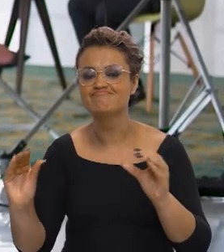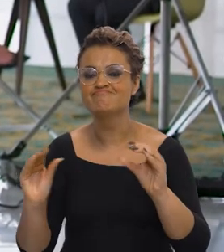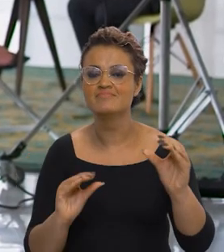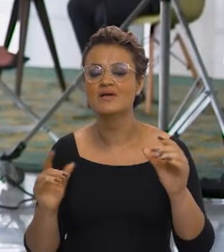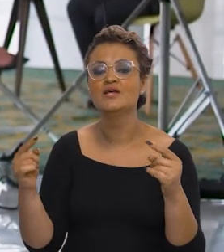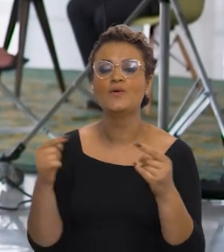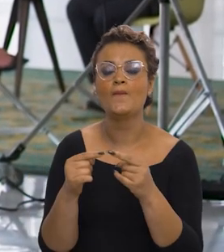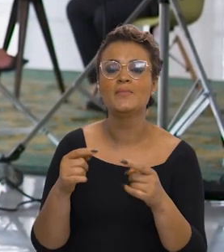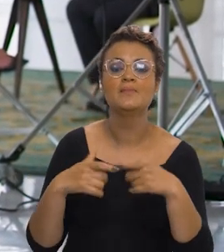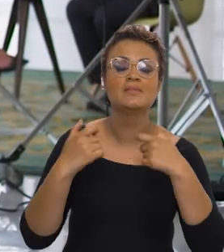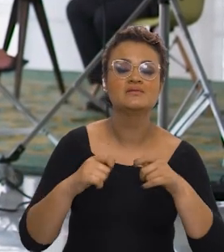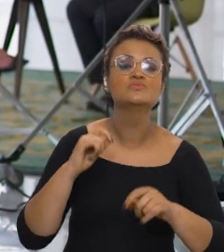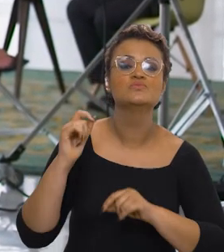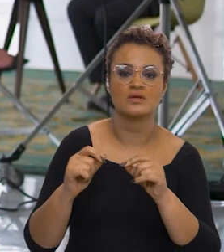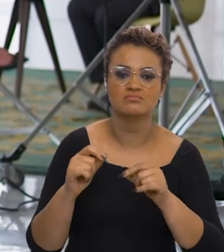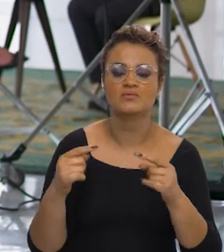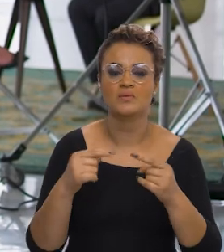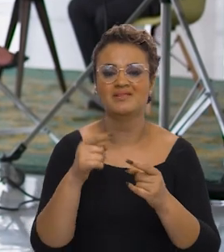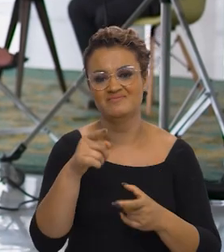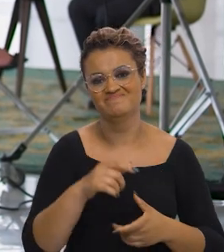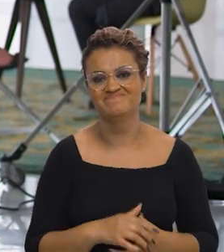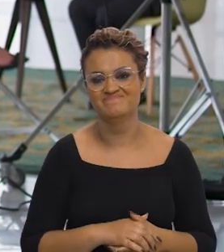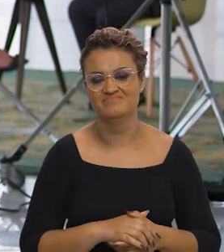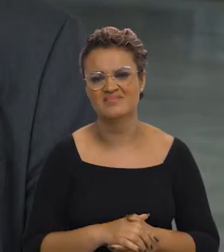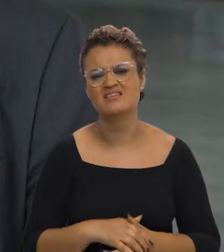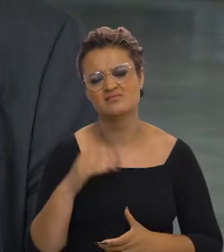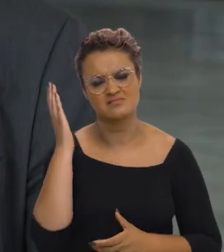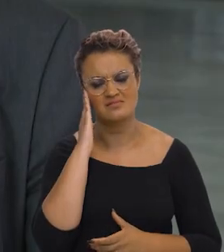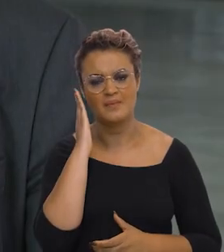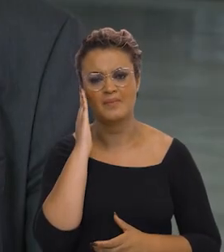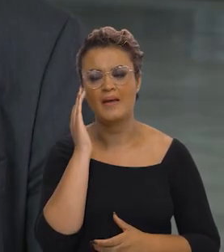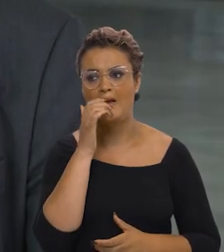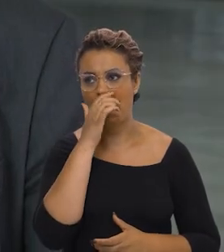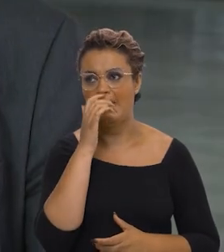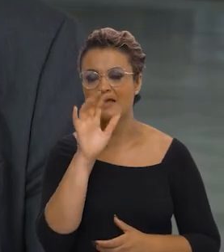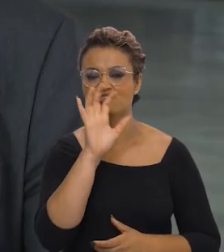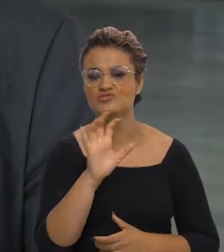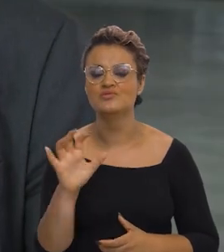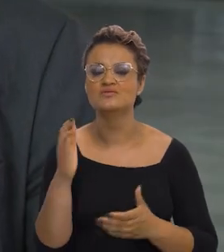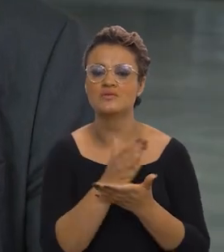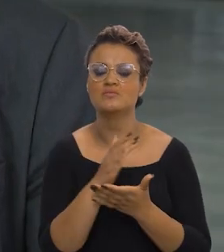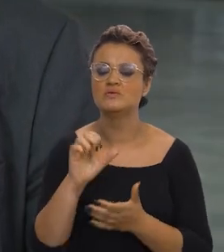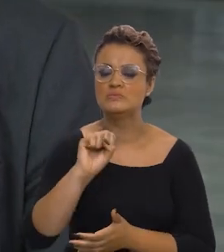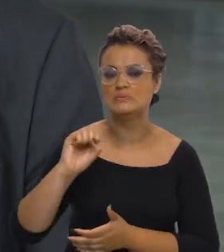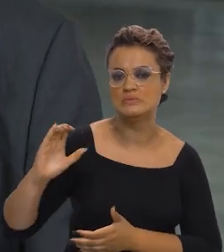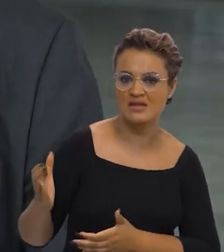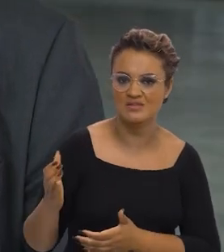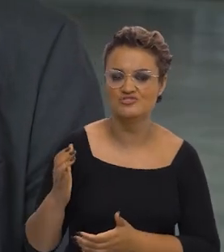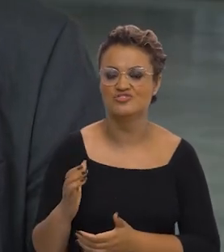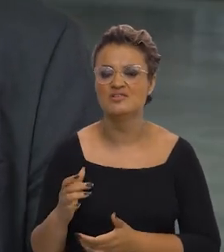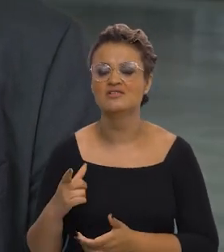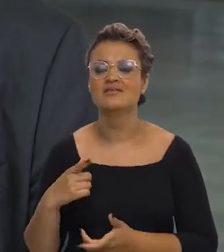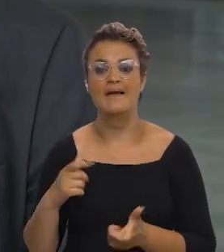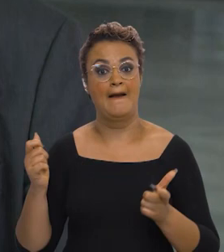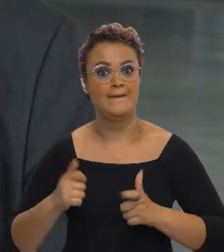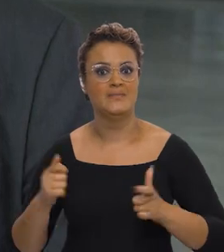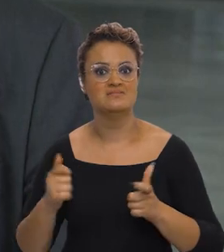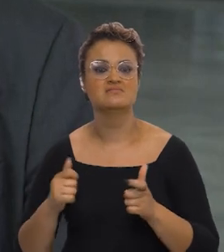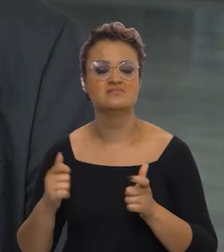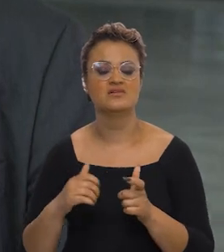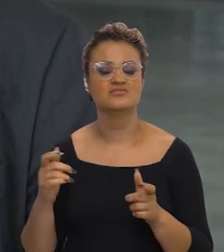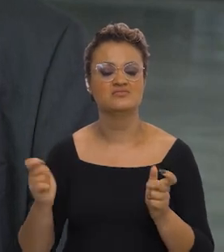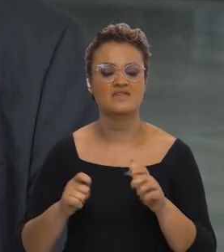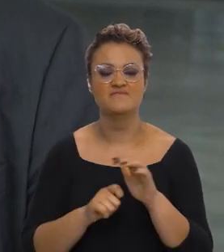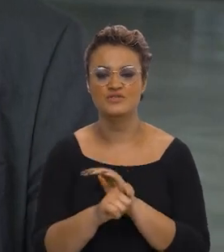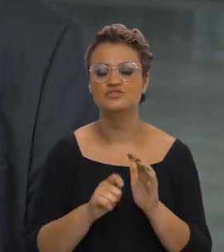de acordo com a necessidade. A gente sabe que tem algumas regiões, como o Sudeste, que tem uma capacidade